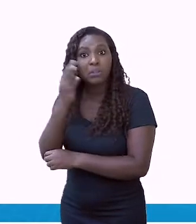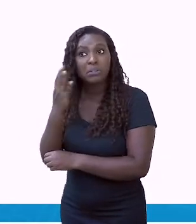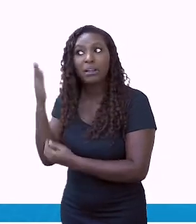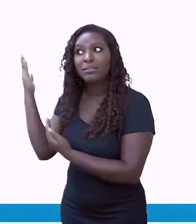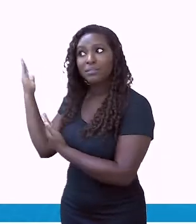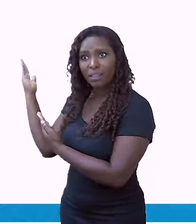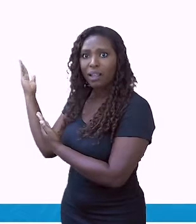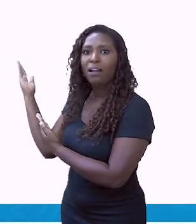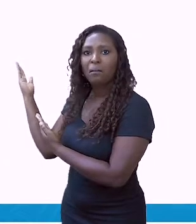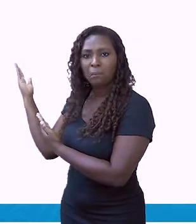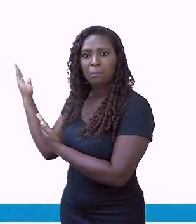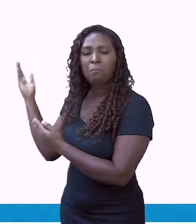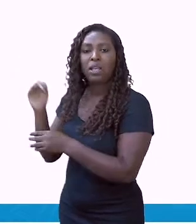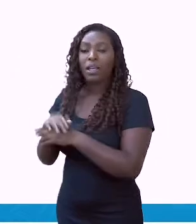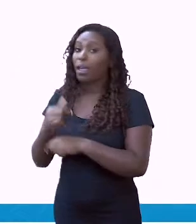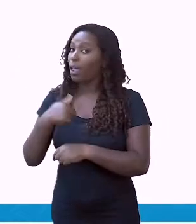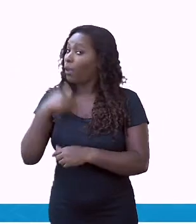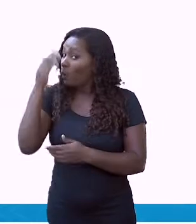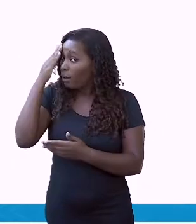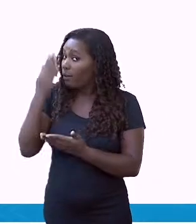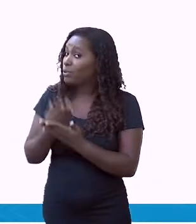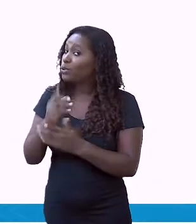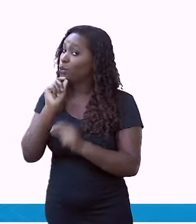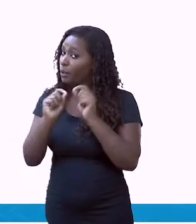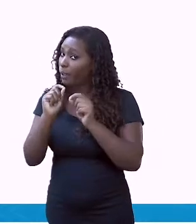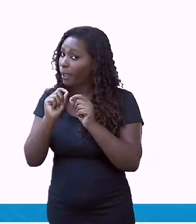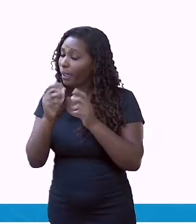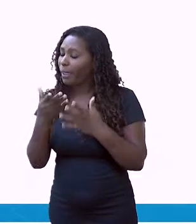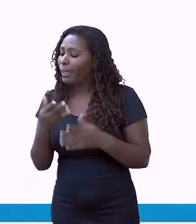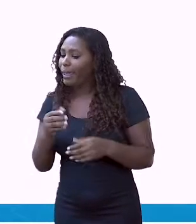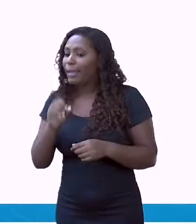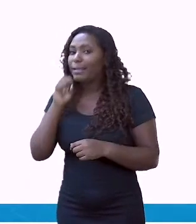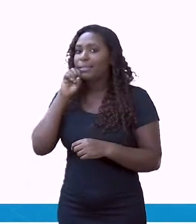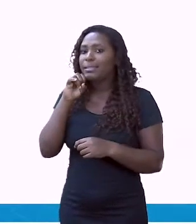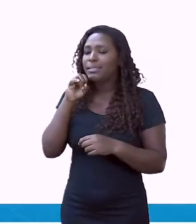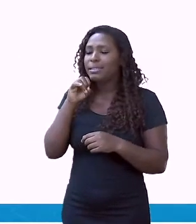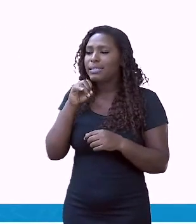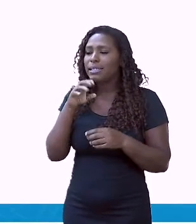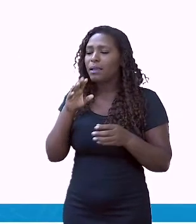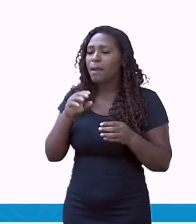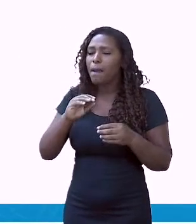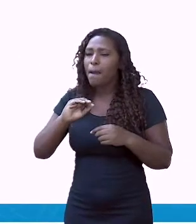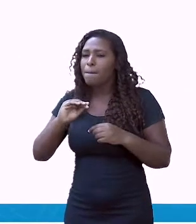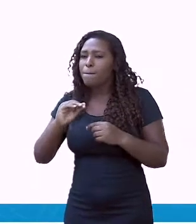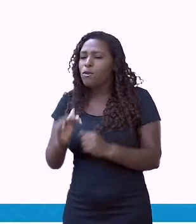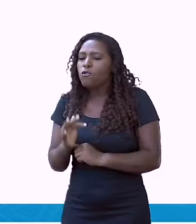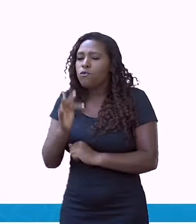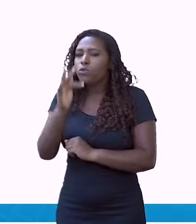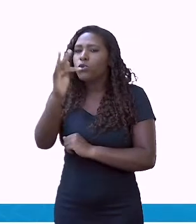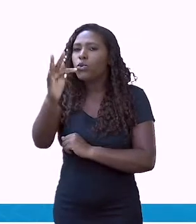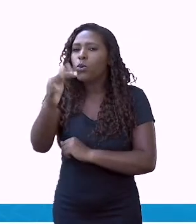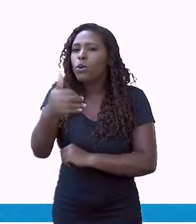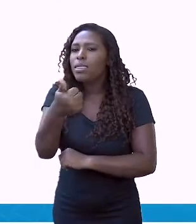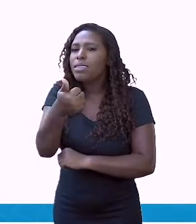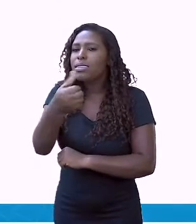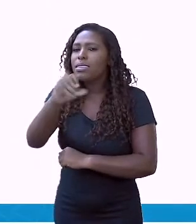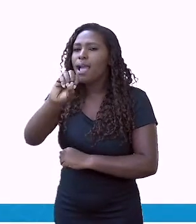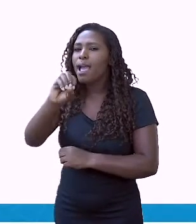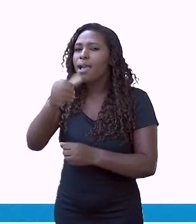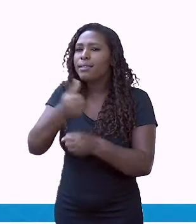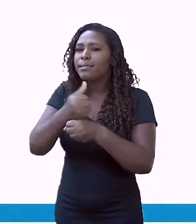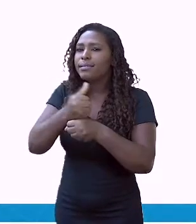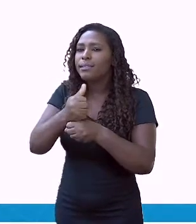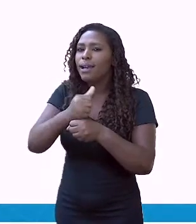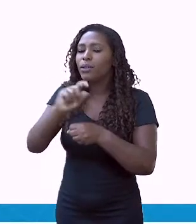anos, se continuar da maneira que está hoje, a Índia vai ultrapassar